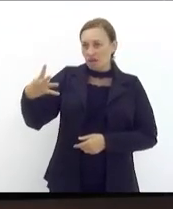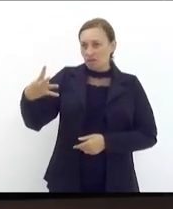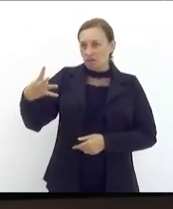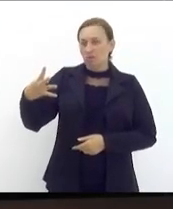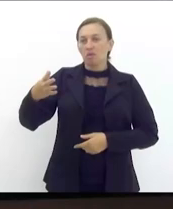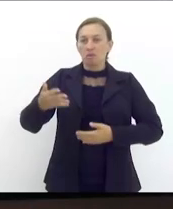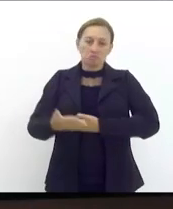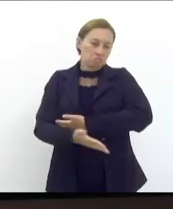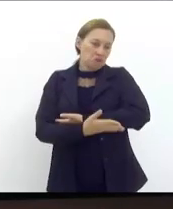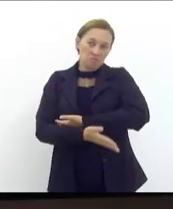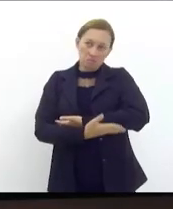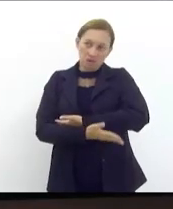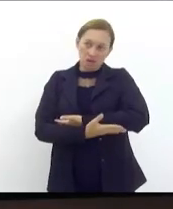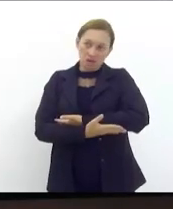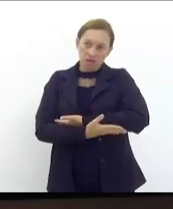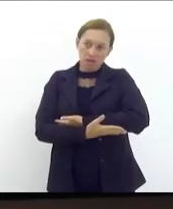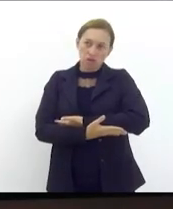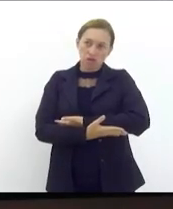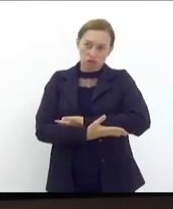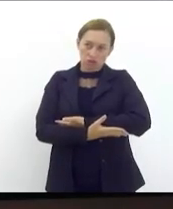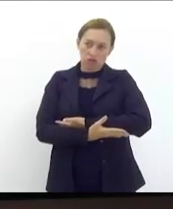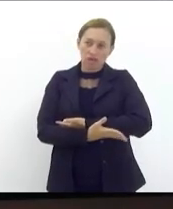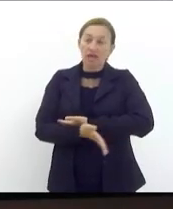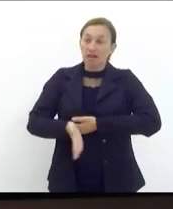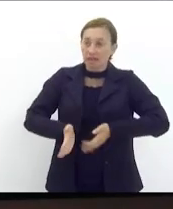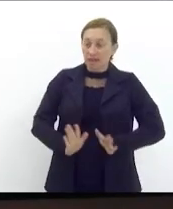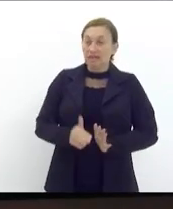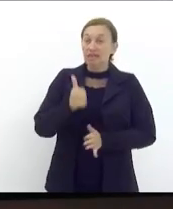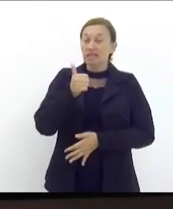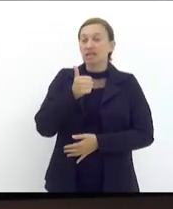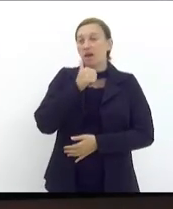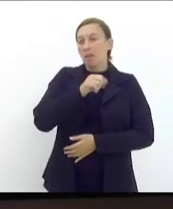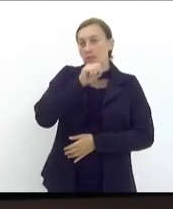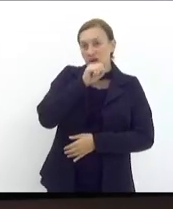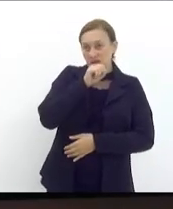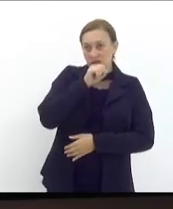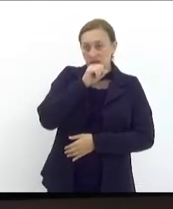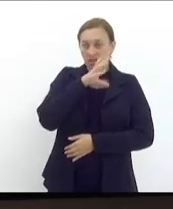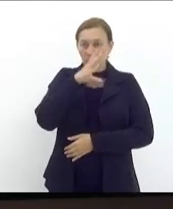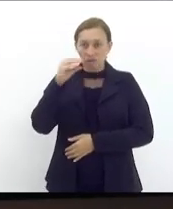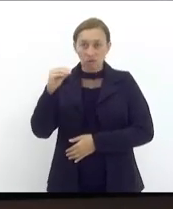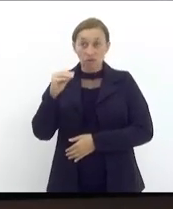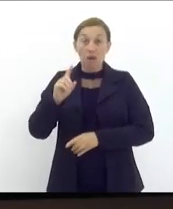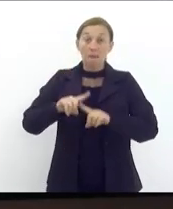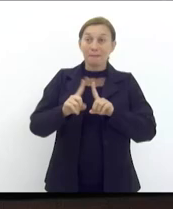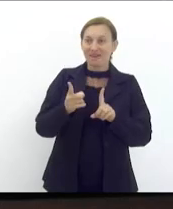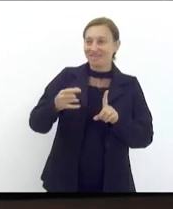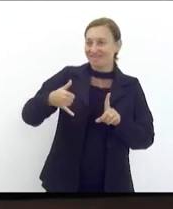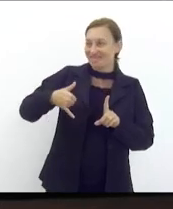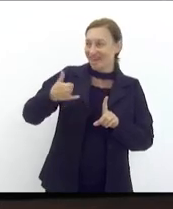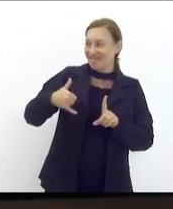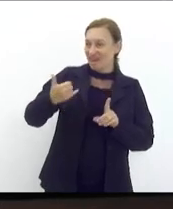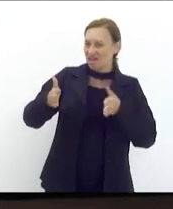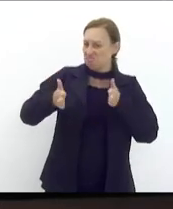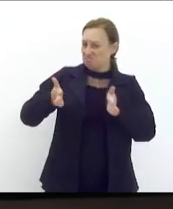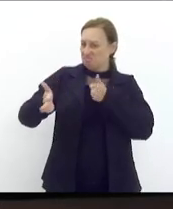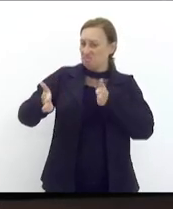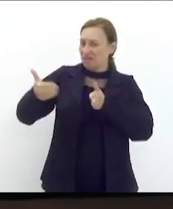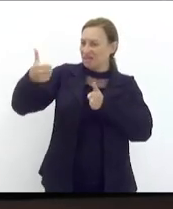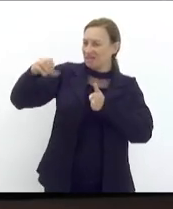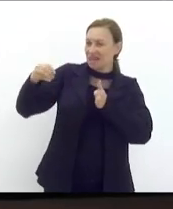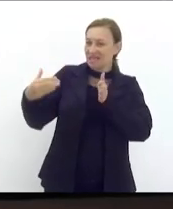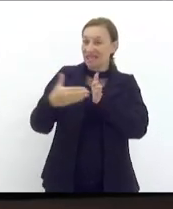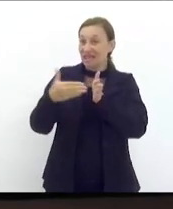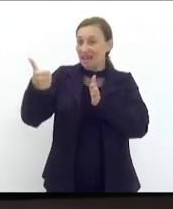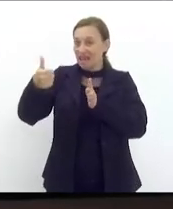dessas 44, duas têm idade entre 10 e 14 anos. Então, a gente